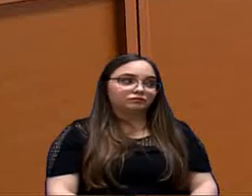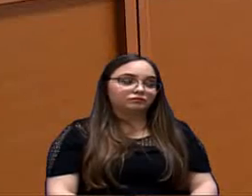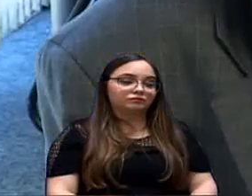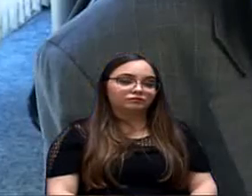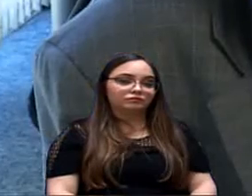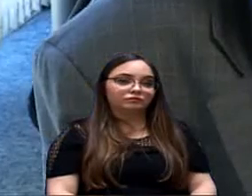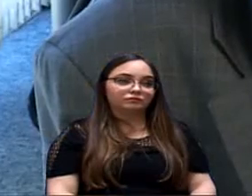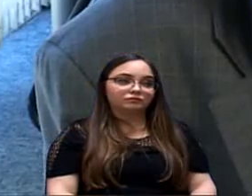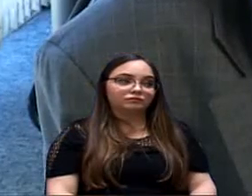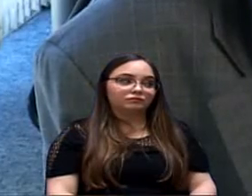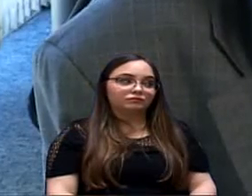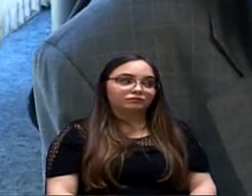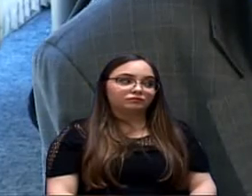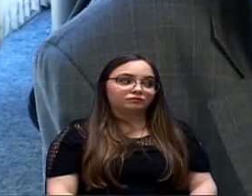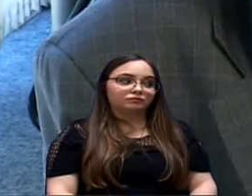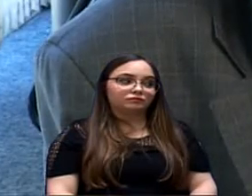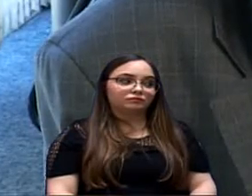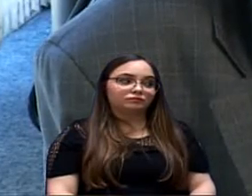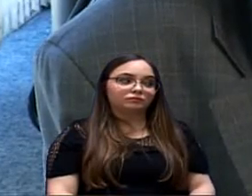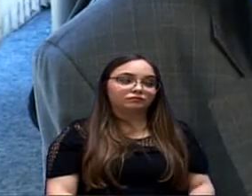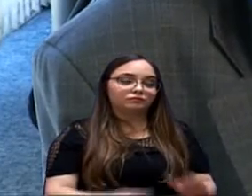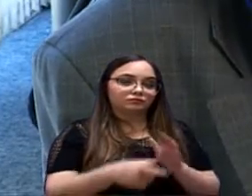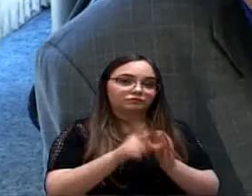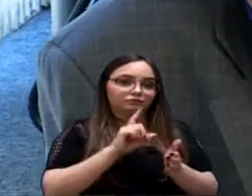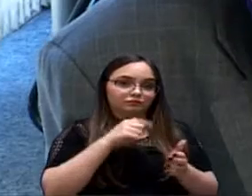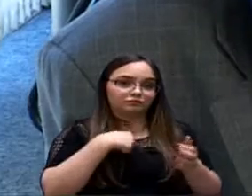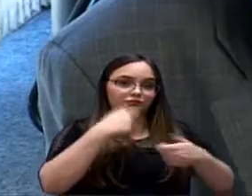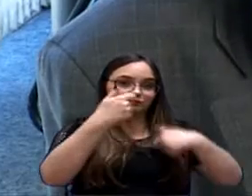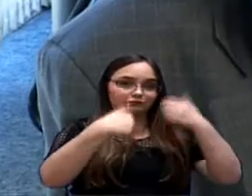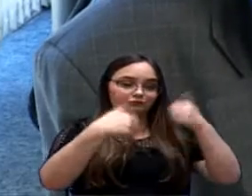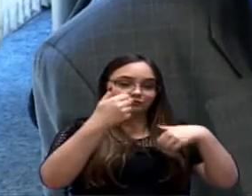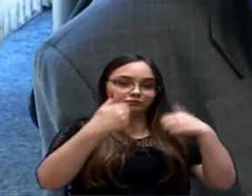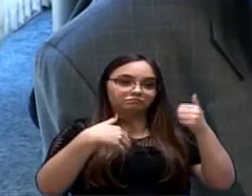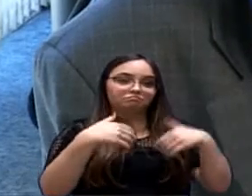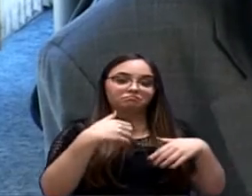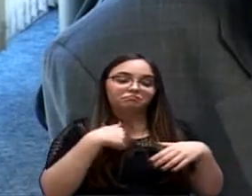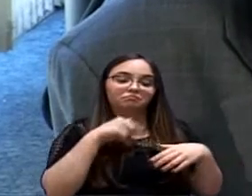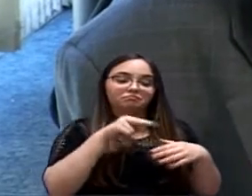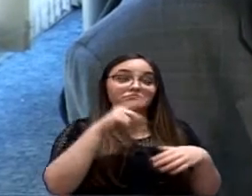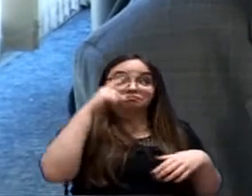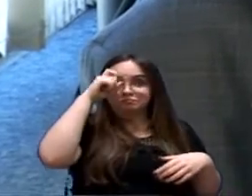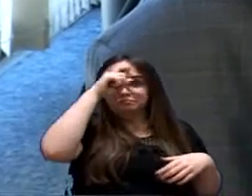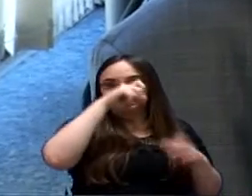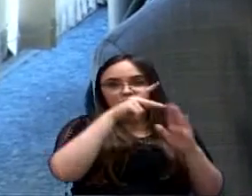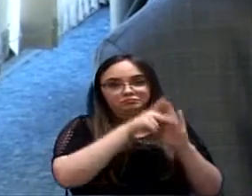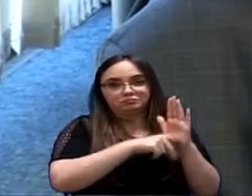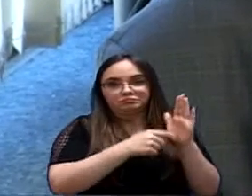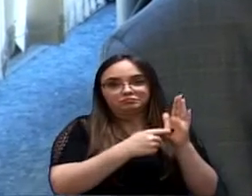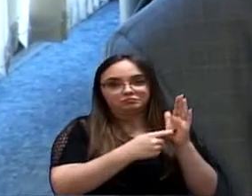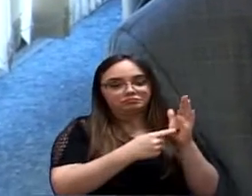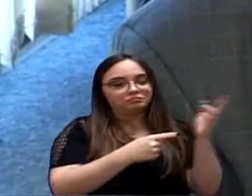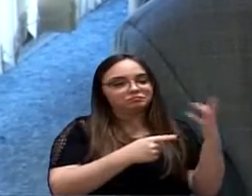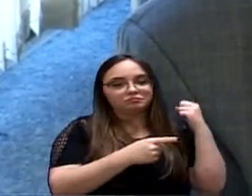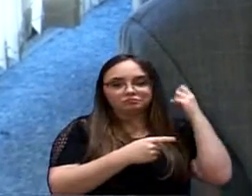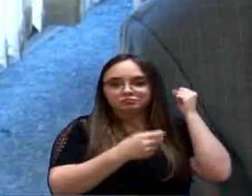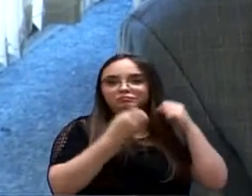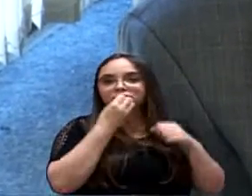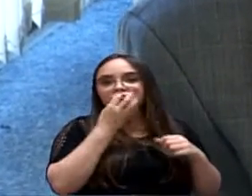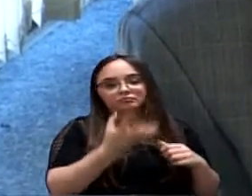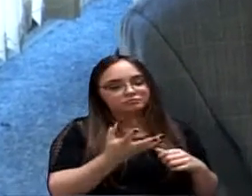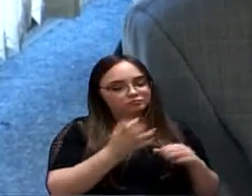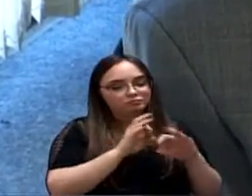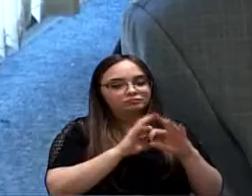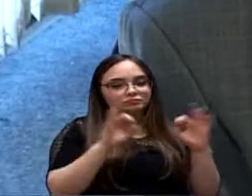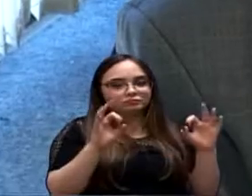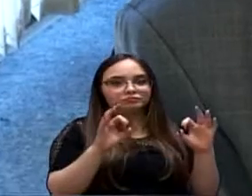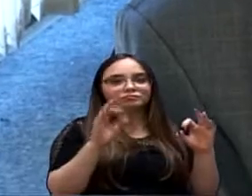falando, fazendo uso da palavra, eu não vejo nenhuma dificuldade no projeto de lei da nobre vereadora Fernanda.